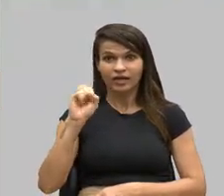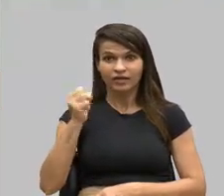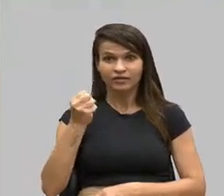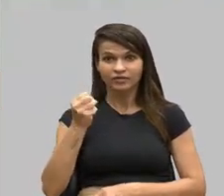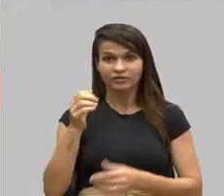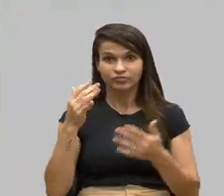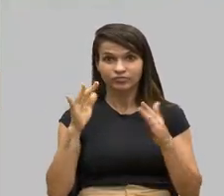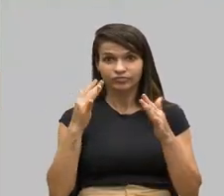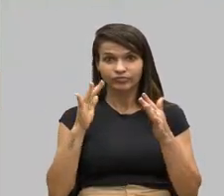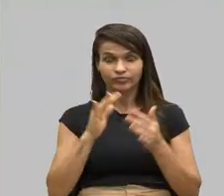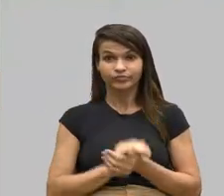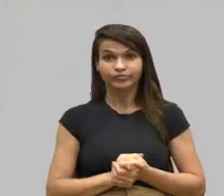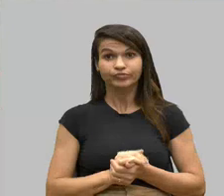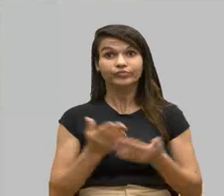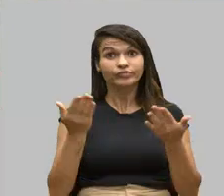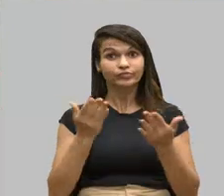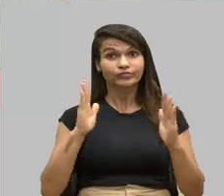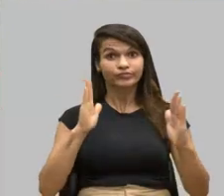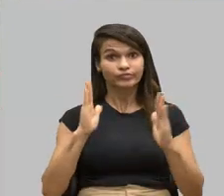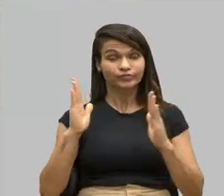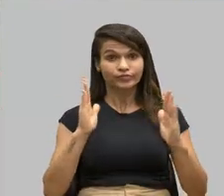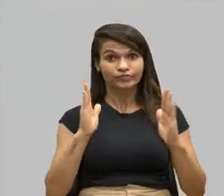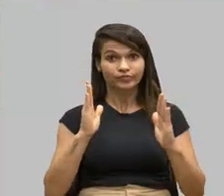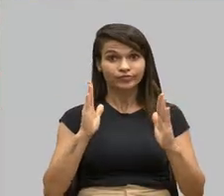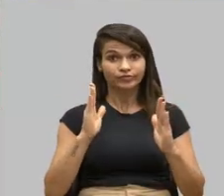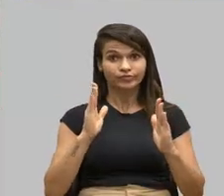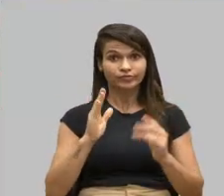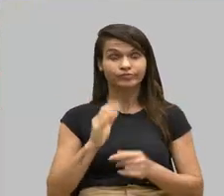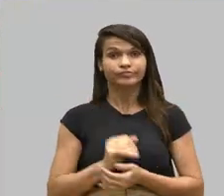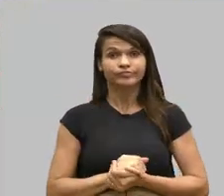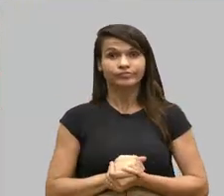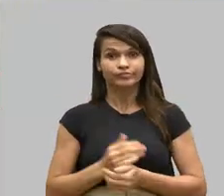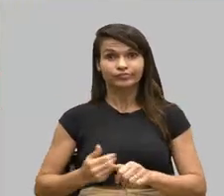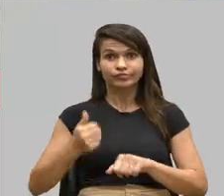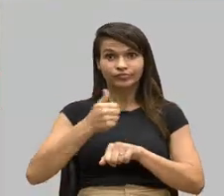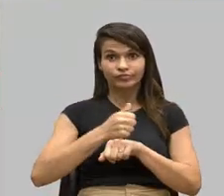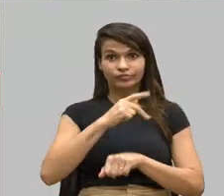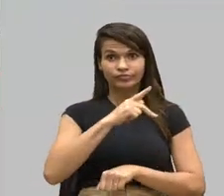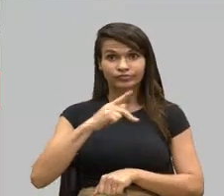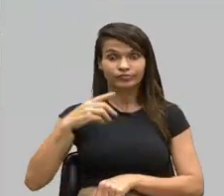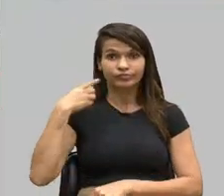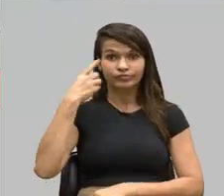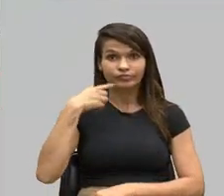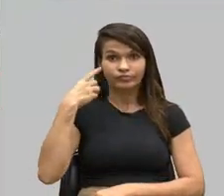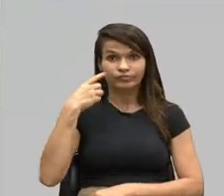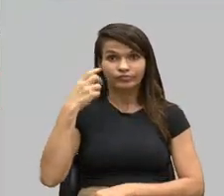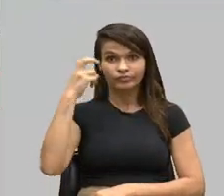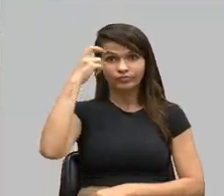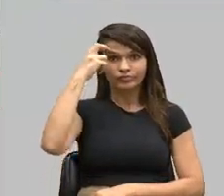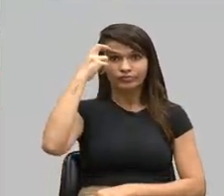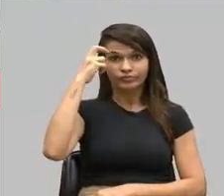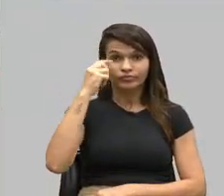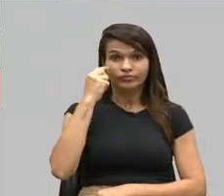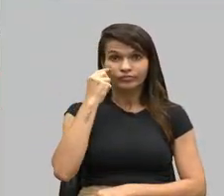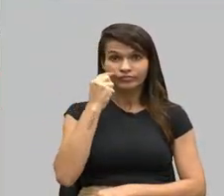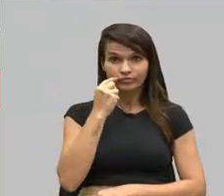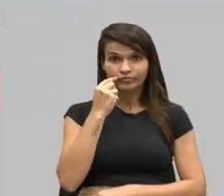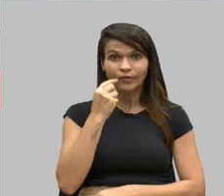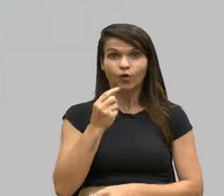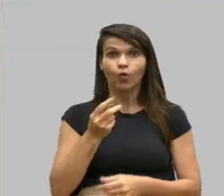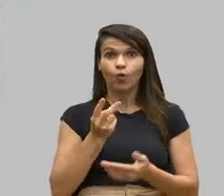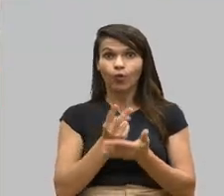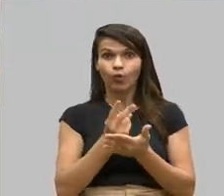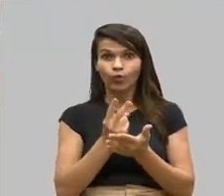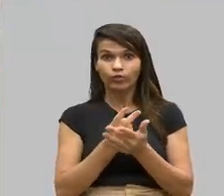Então, momento, eu passo a presidência ao deputado Zé Guilherme, que continuará os trabalhos.